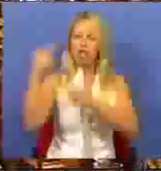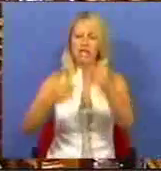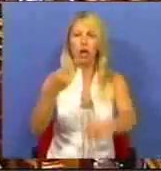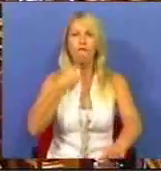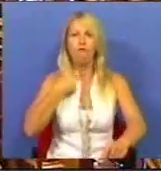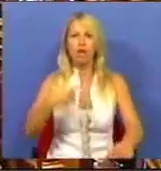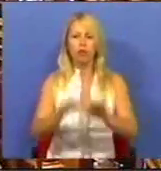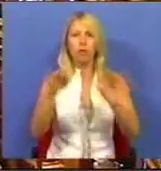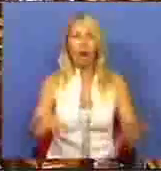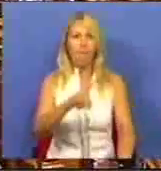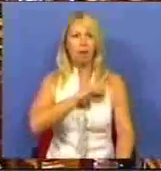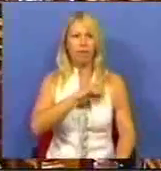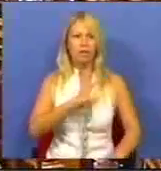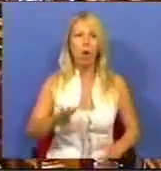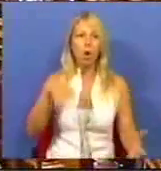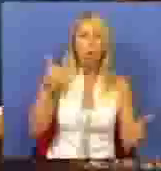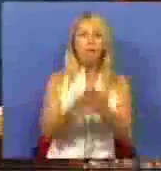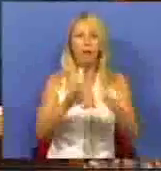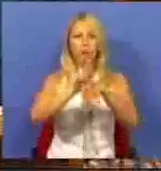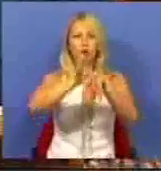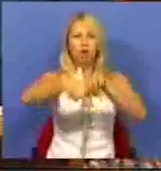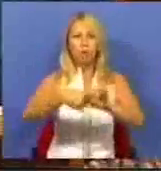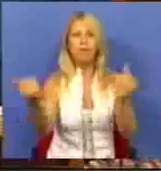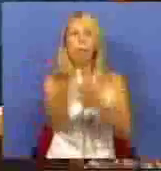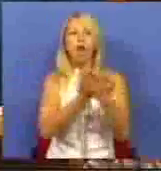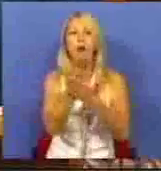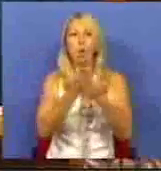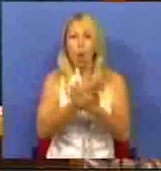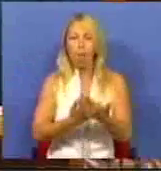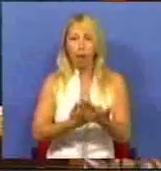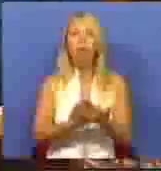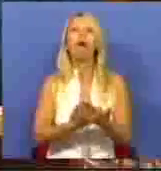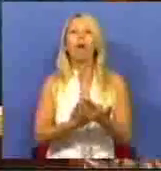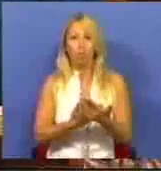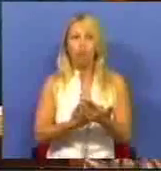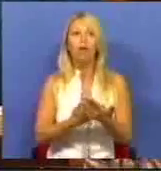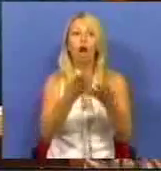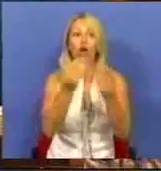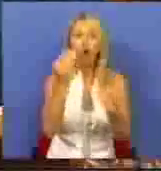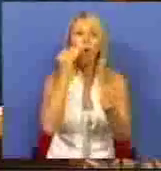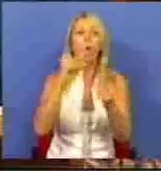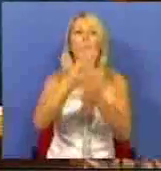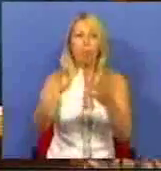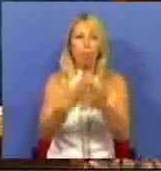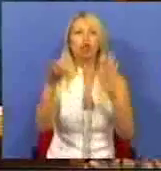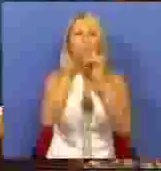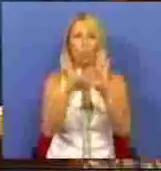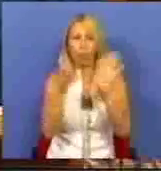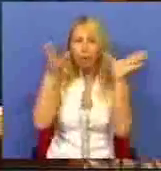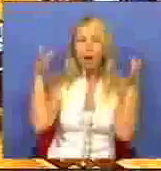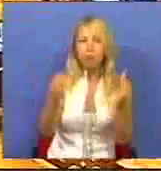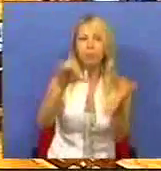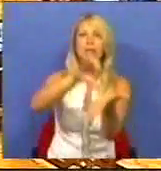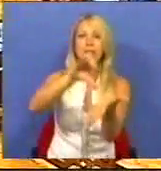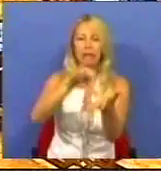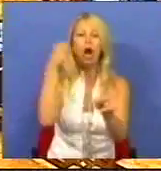privação, da exploração e da destruição económica, com a proposta de um programa centrado no